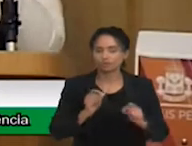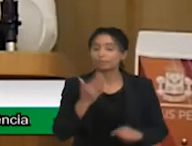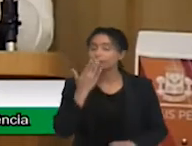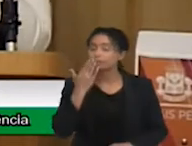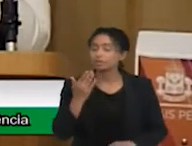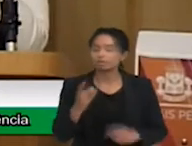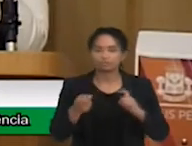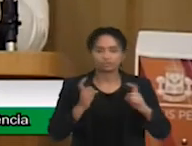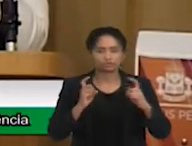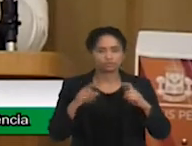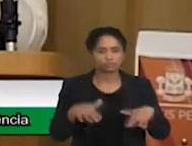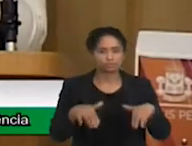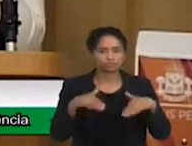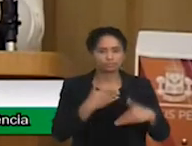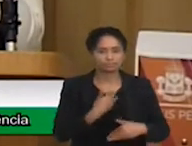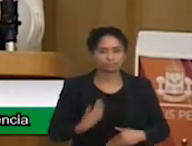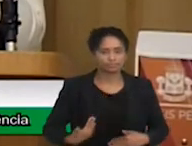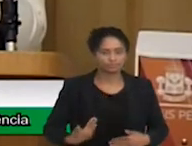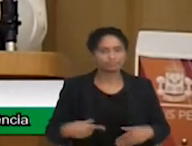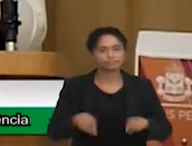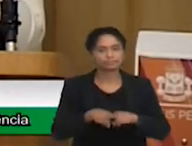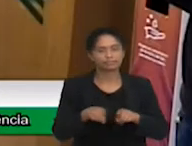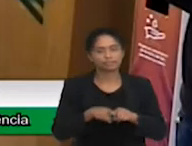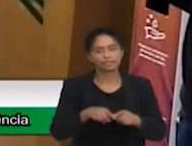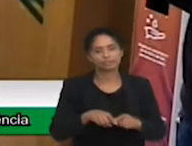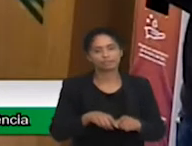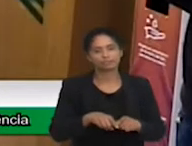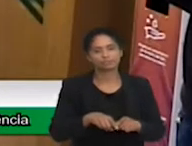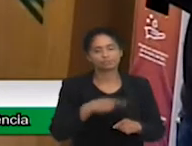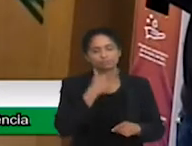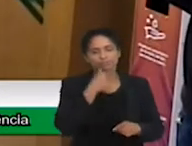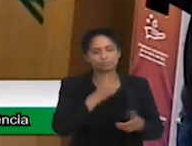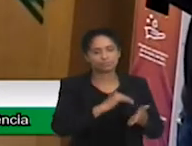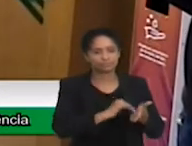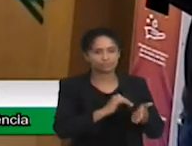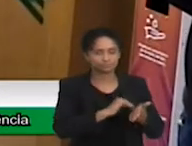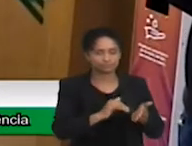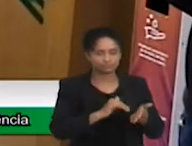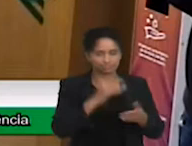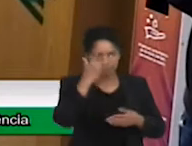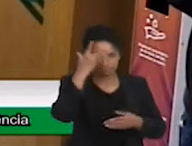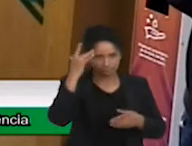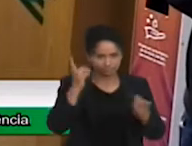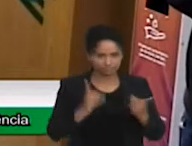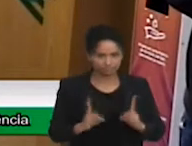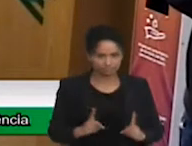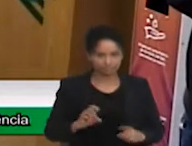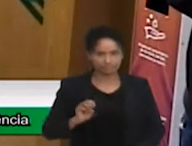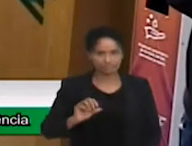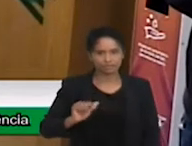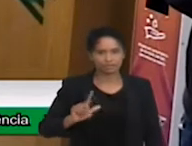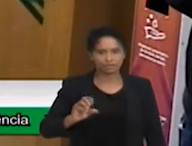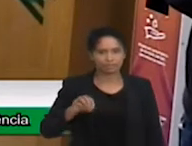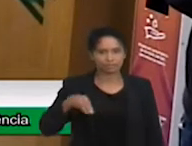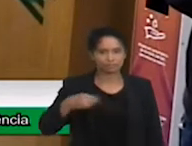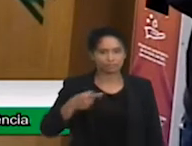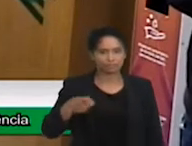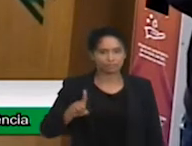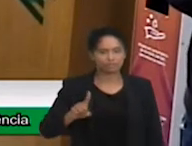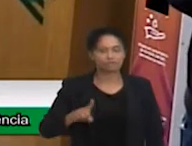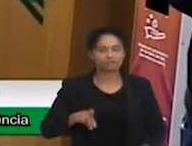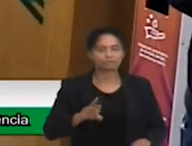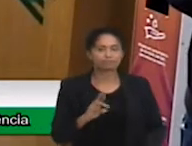da Secretaria da Pessoa com Deficiência, Salomão, no seu lugar de fala, com representatividade